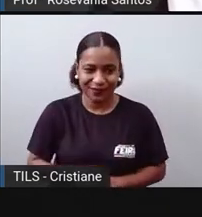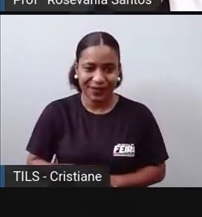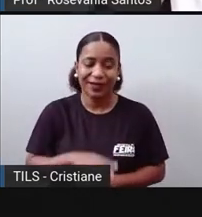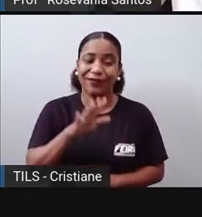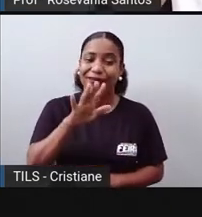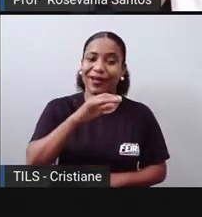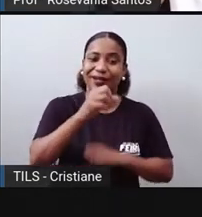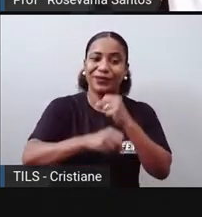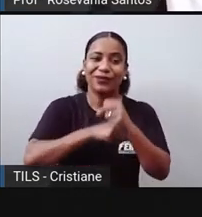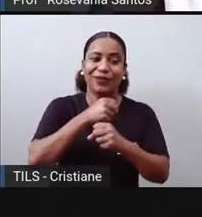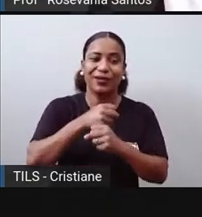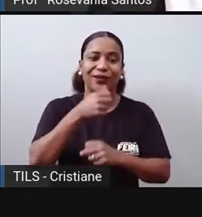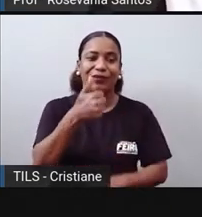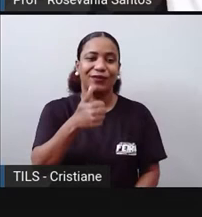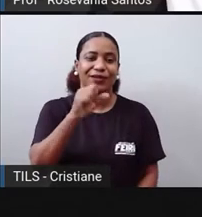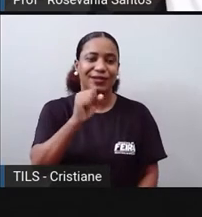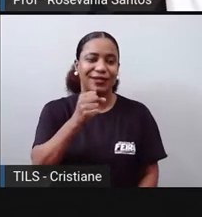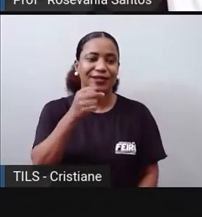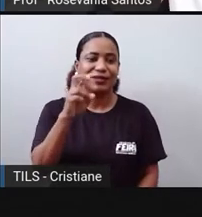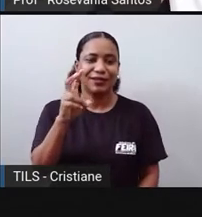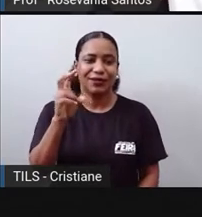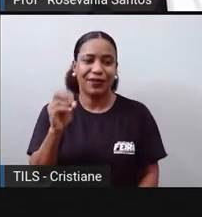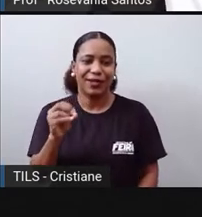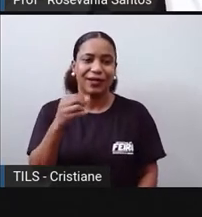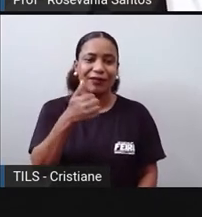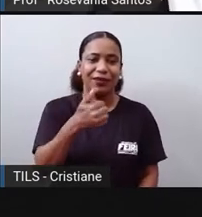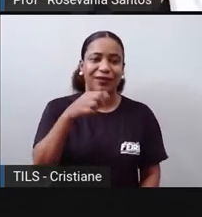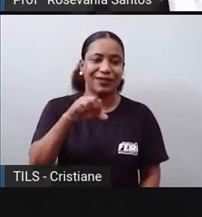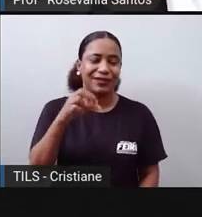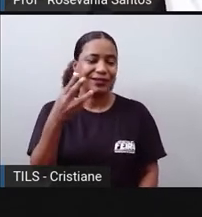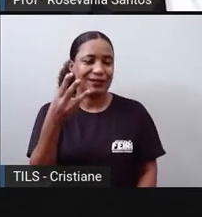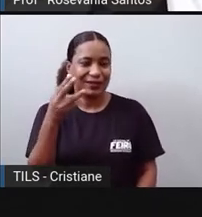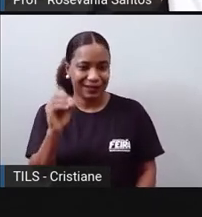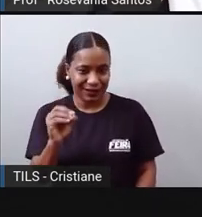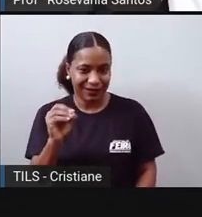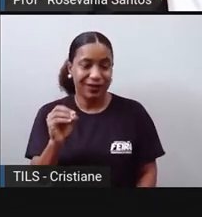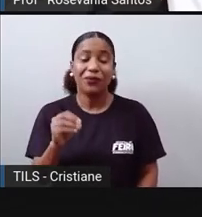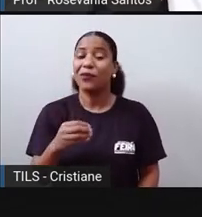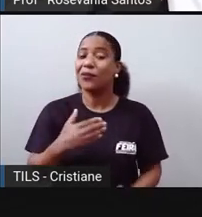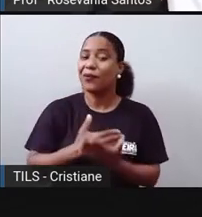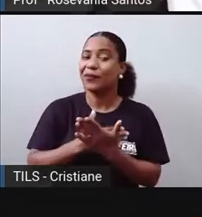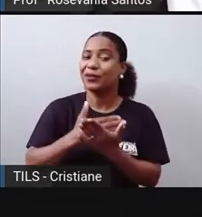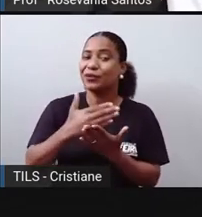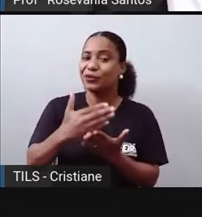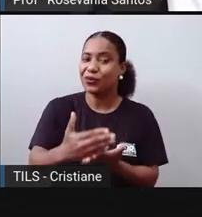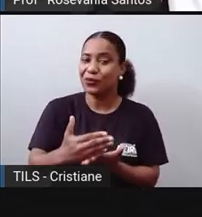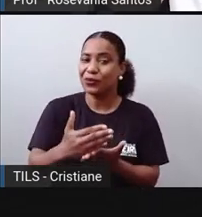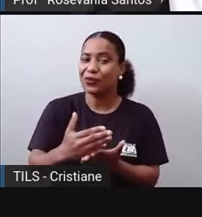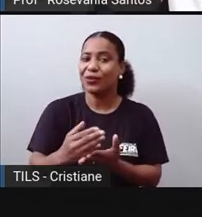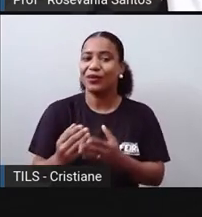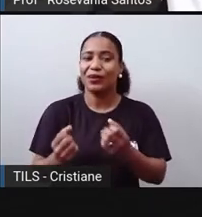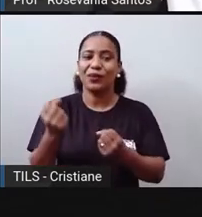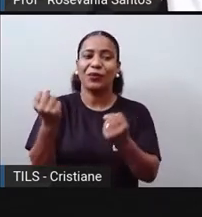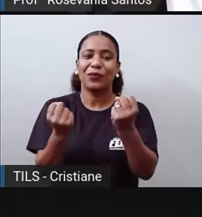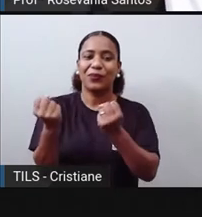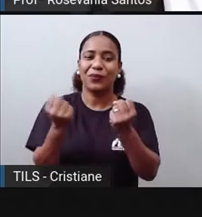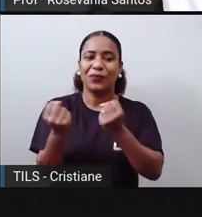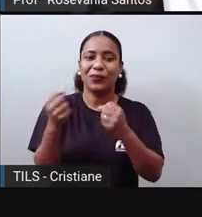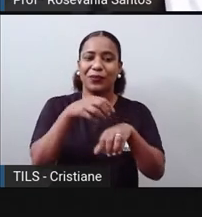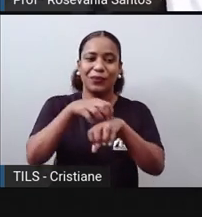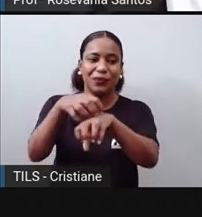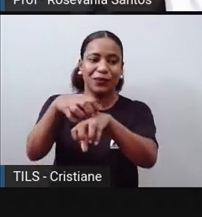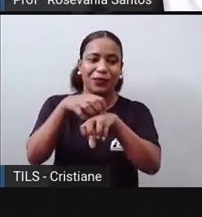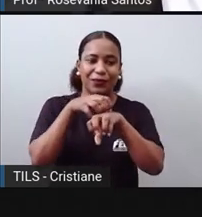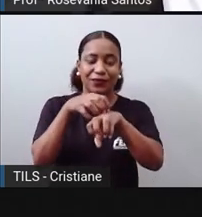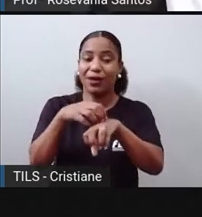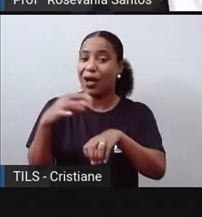1850, 1930, com a locomotiva a vapor, a média, ó, como pulou de 16 km para 100 km